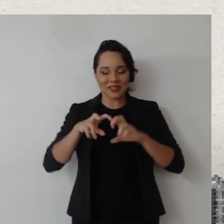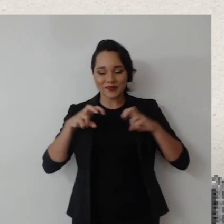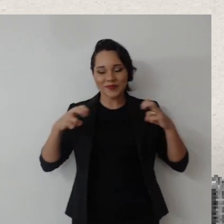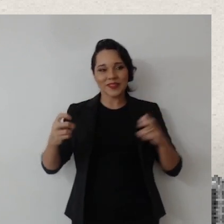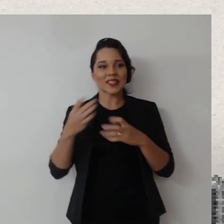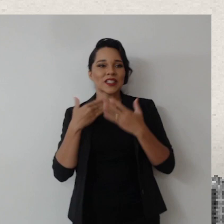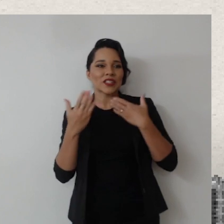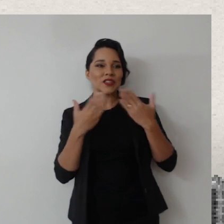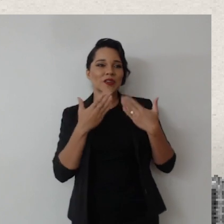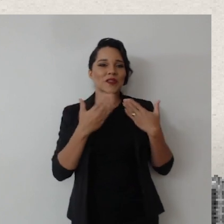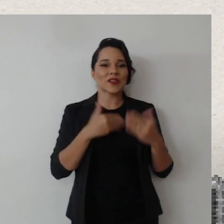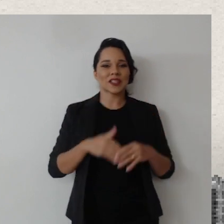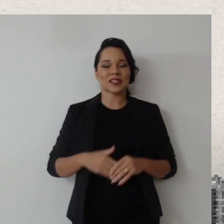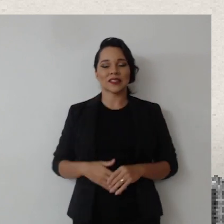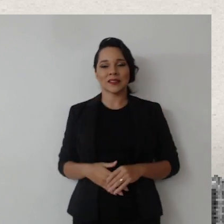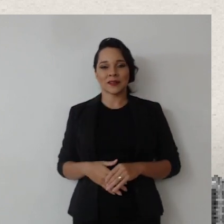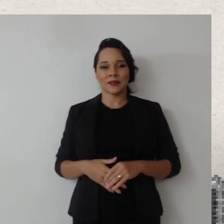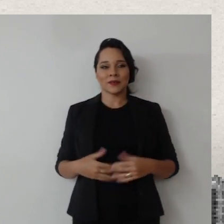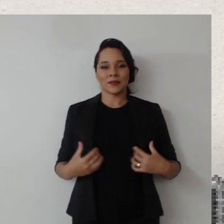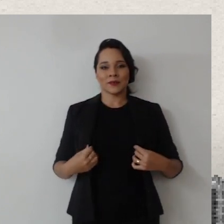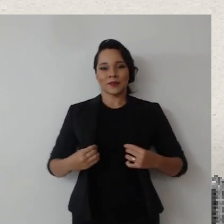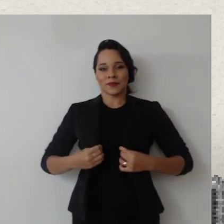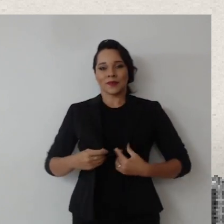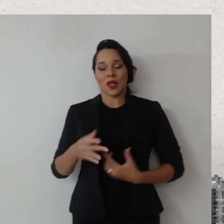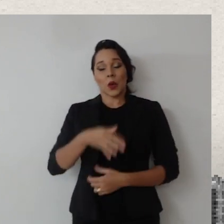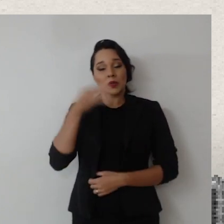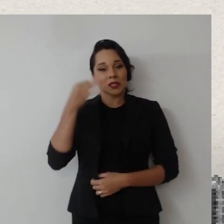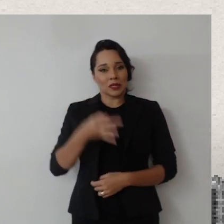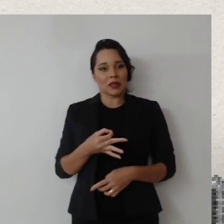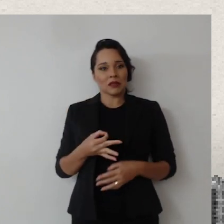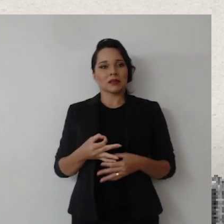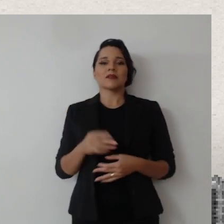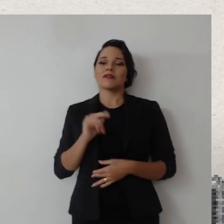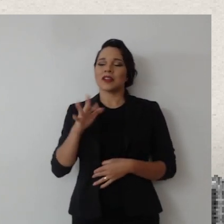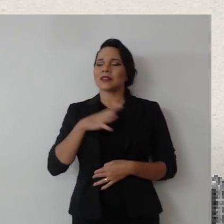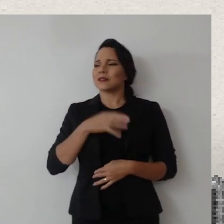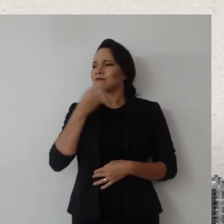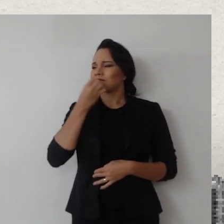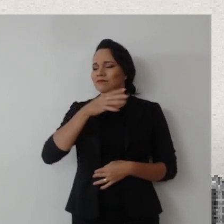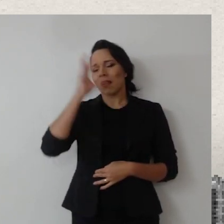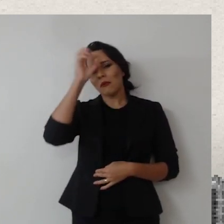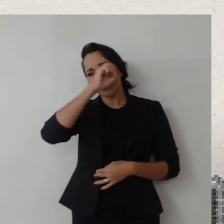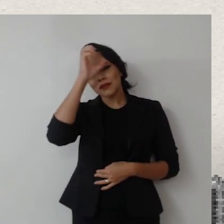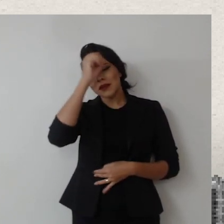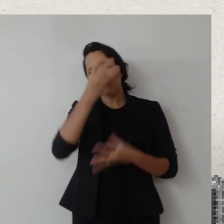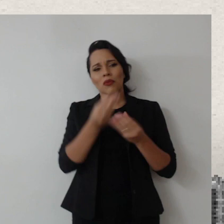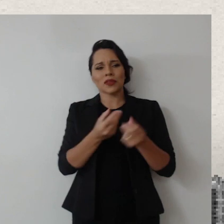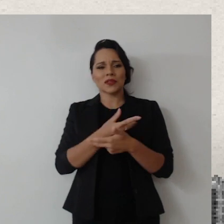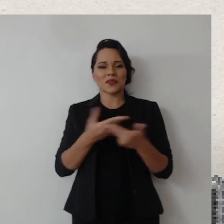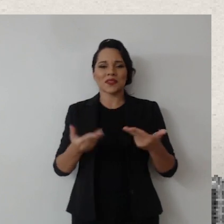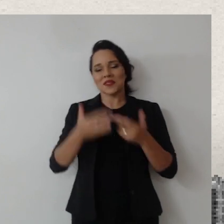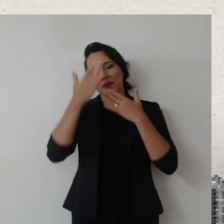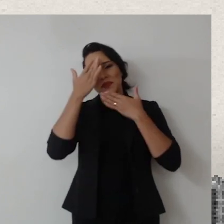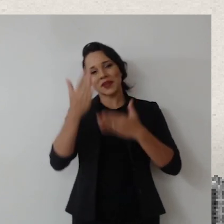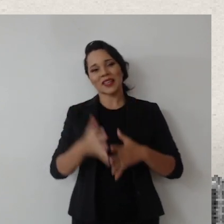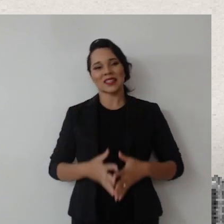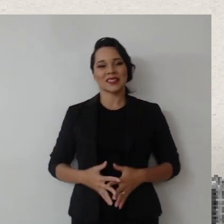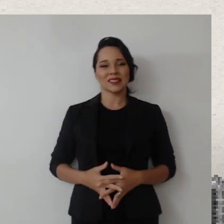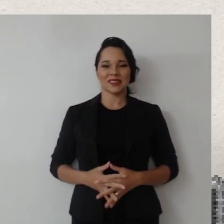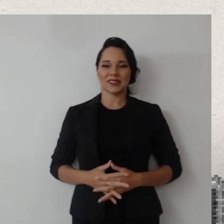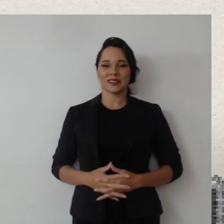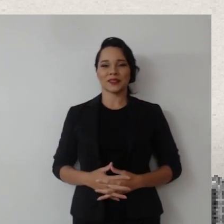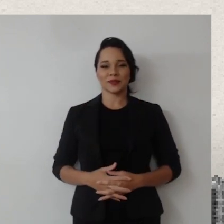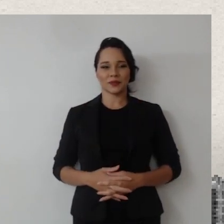roda de conversa e com certeza que será um grande aprendizado para todos nós. Muito obrigado.